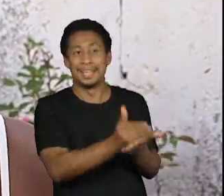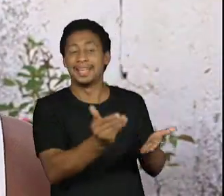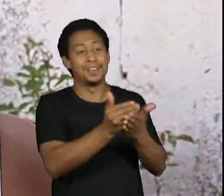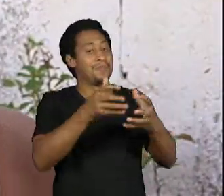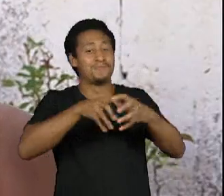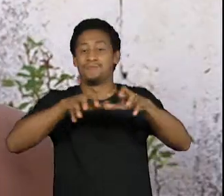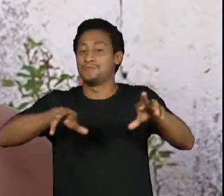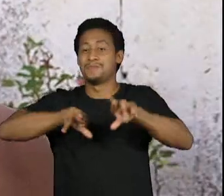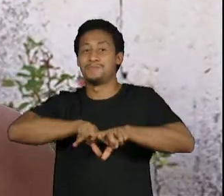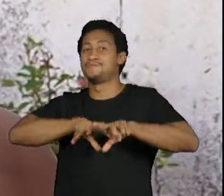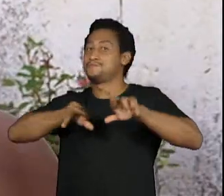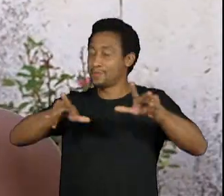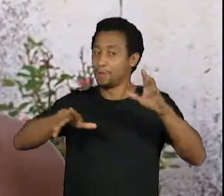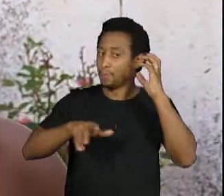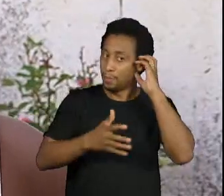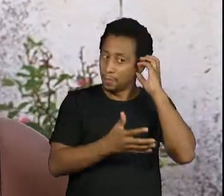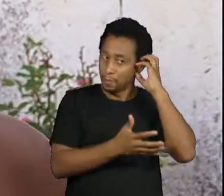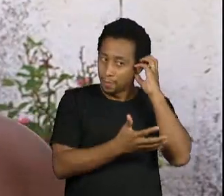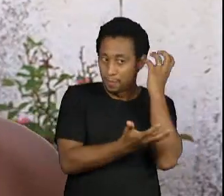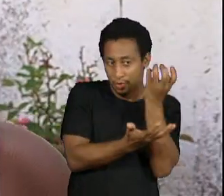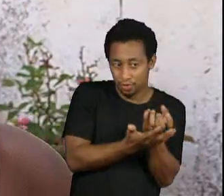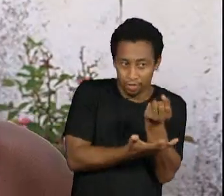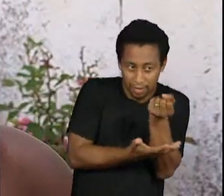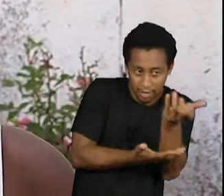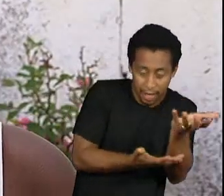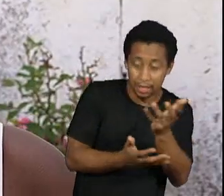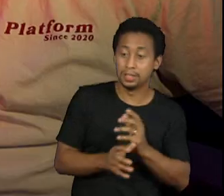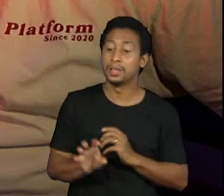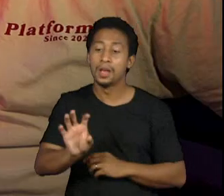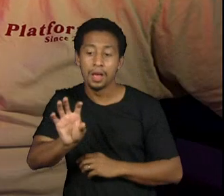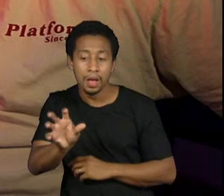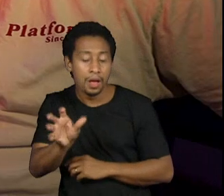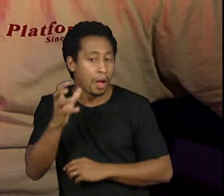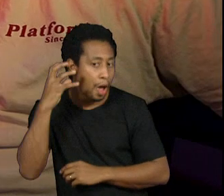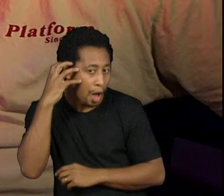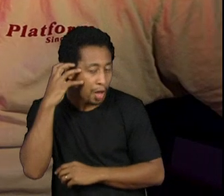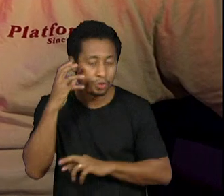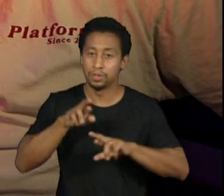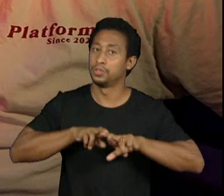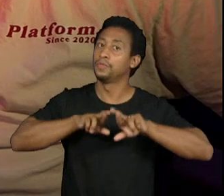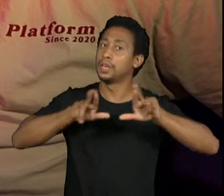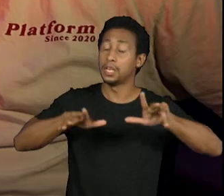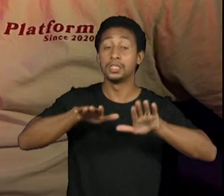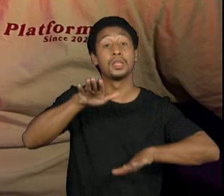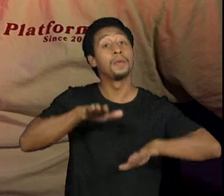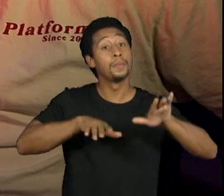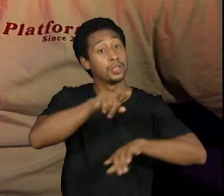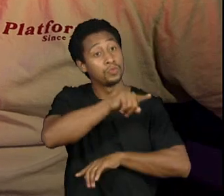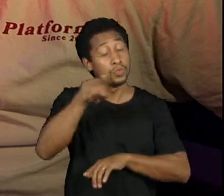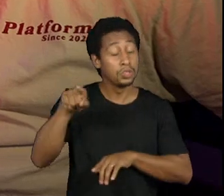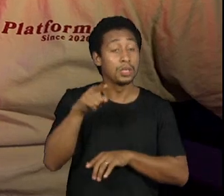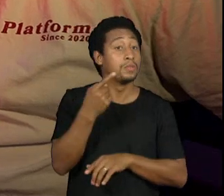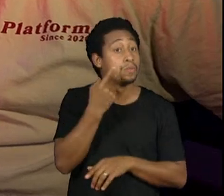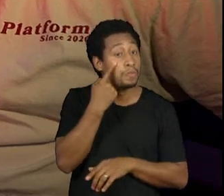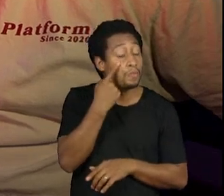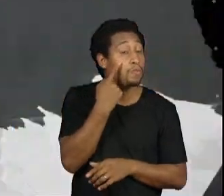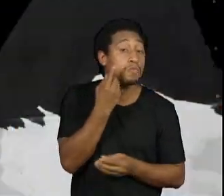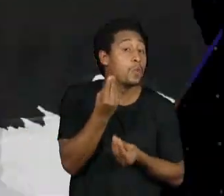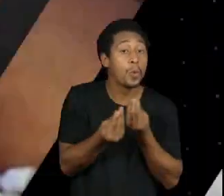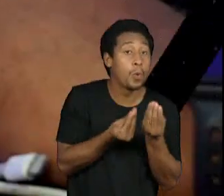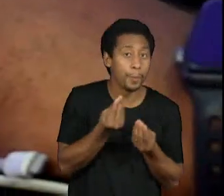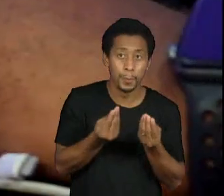diferentes. Mas eu acho que muda um pouco como você vai consumir aquilo. Lá nos Estados Unidos, começou em dois mil e poucos lá.